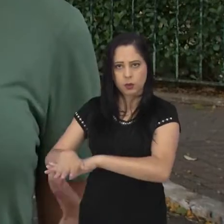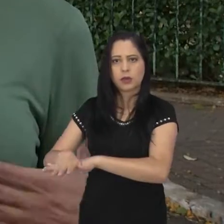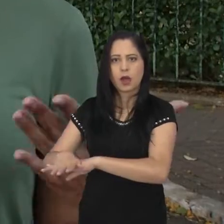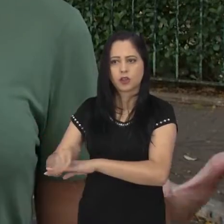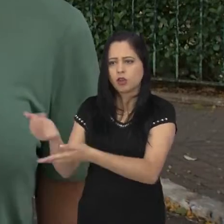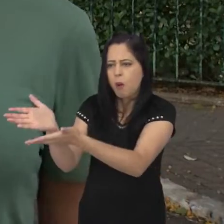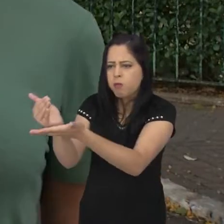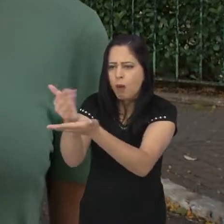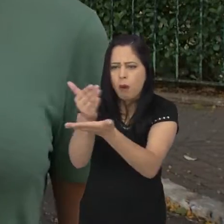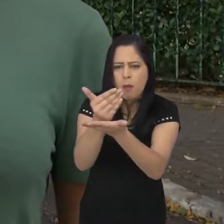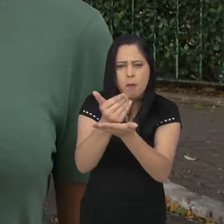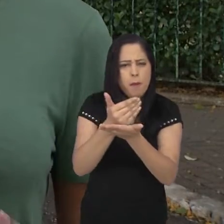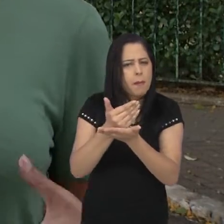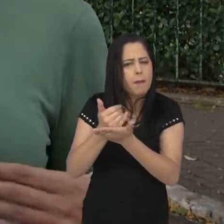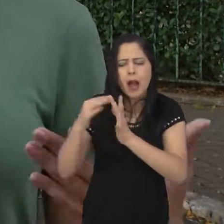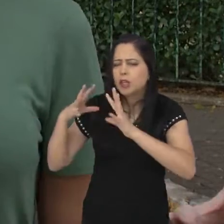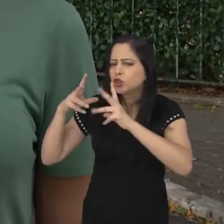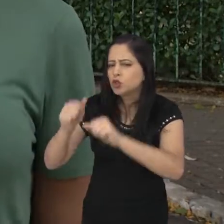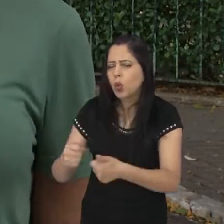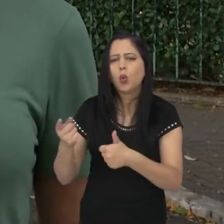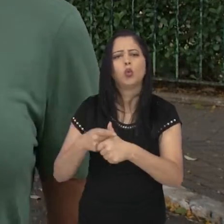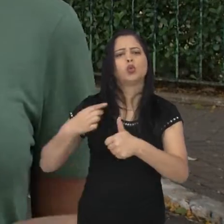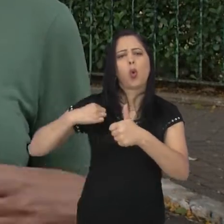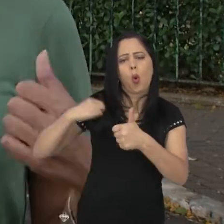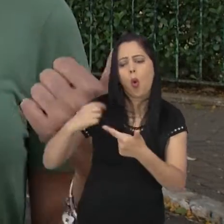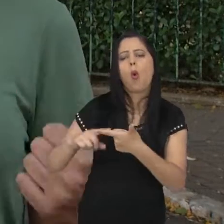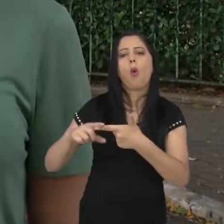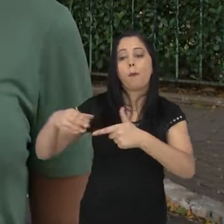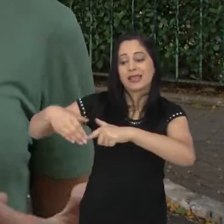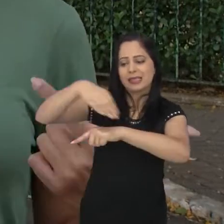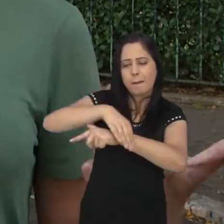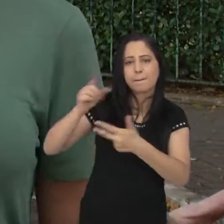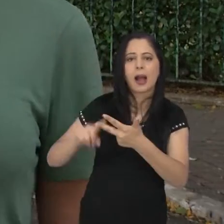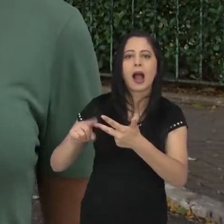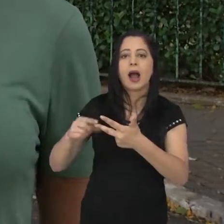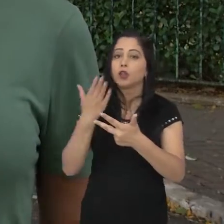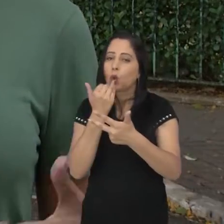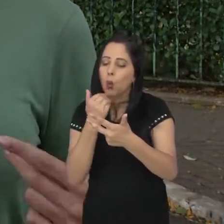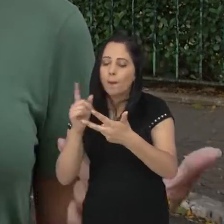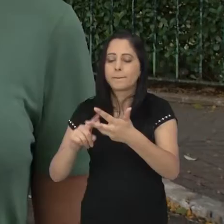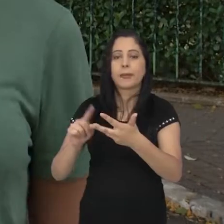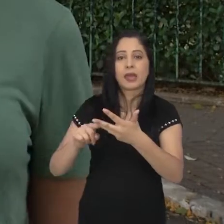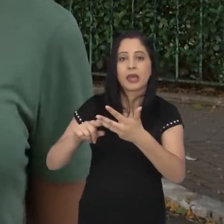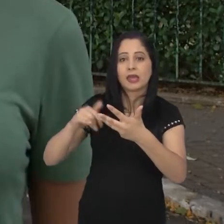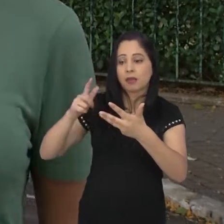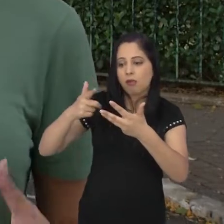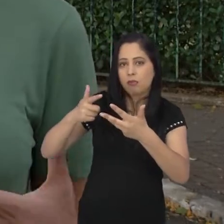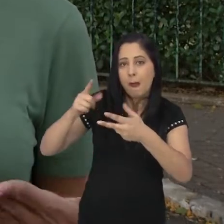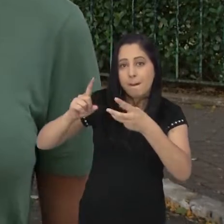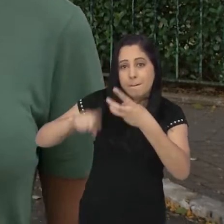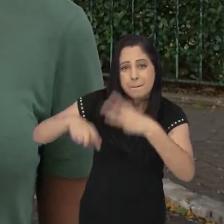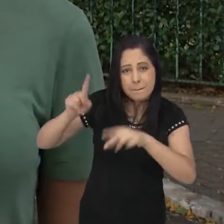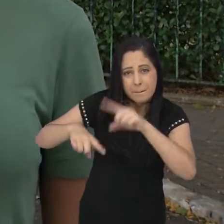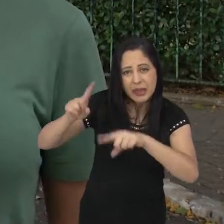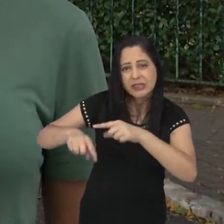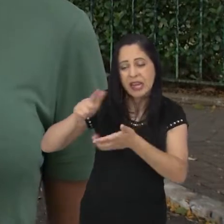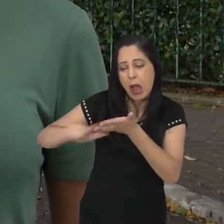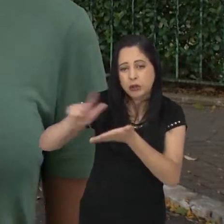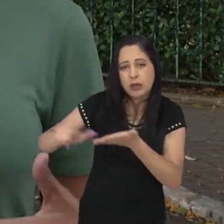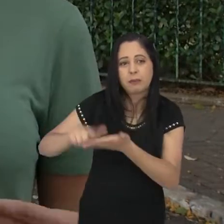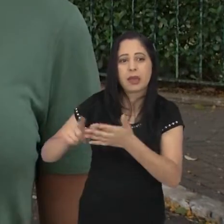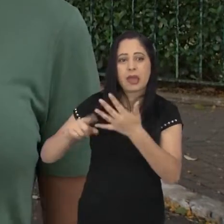arrecadar todo tipo de item que a gente recebe, como roupas, calçados, alimentos, produtos de higiene e